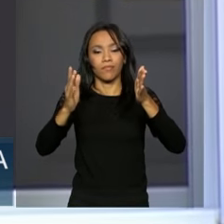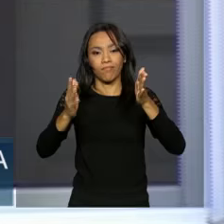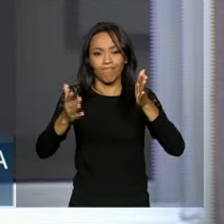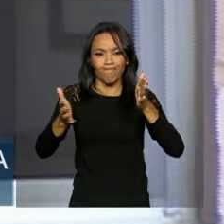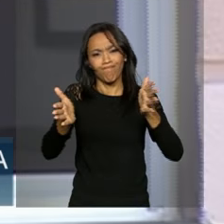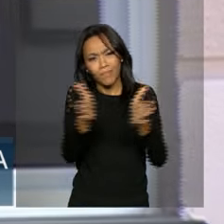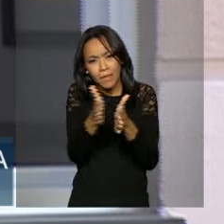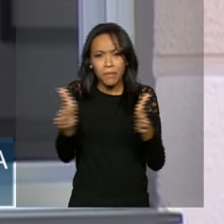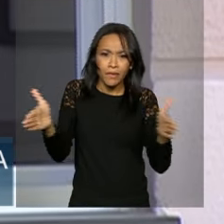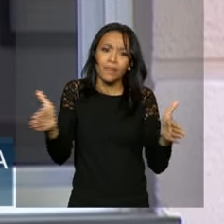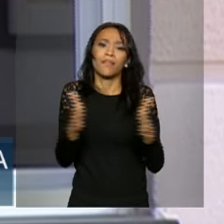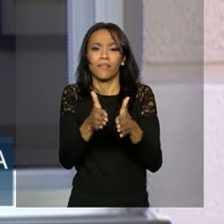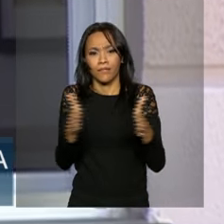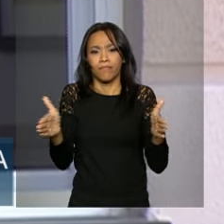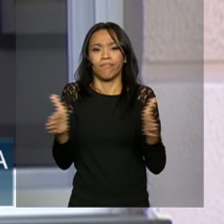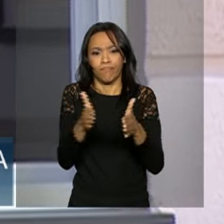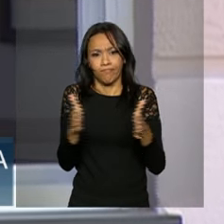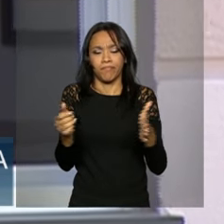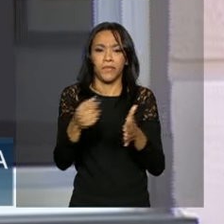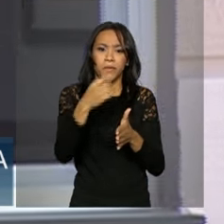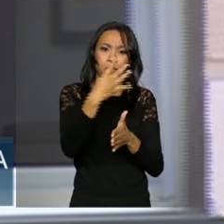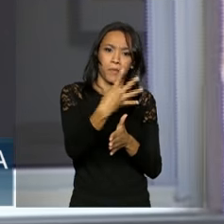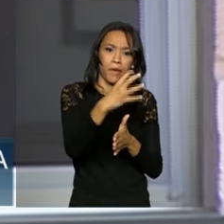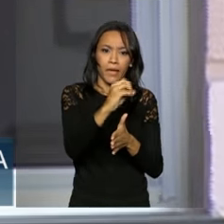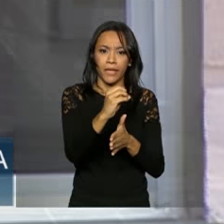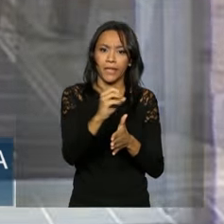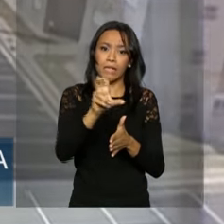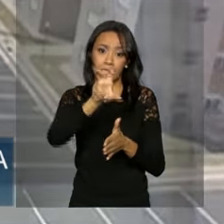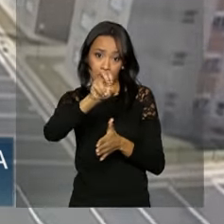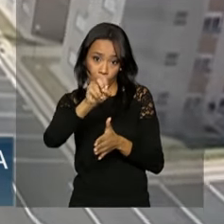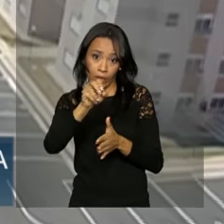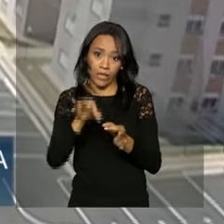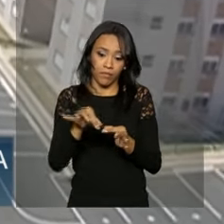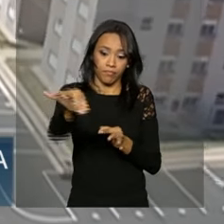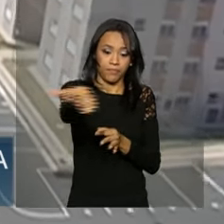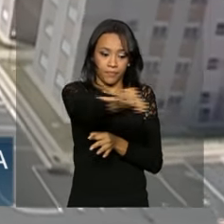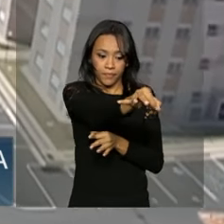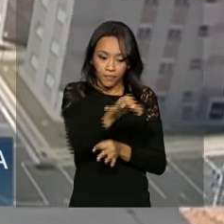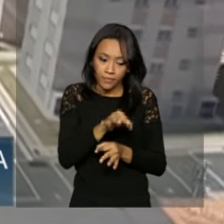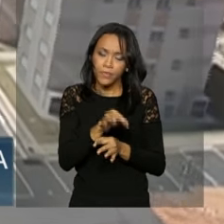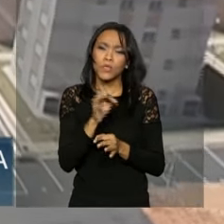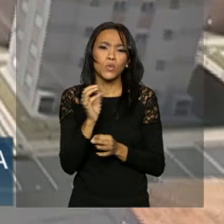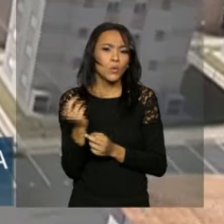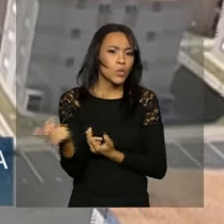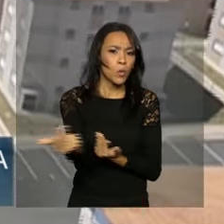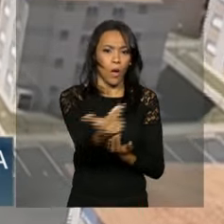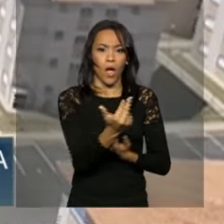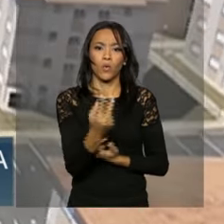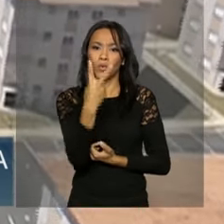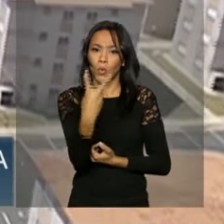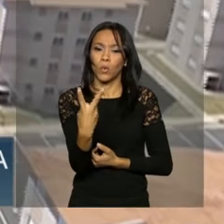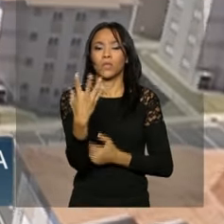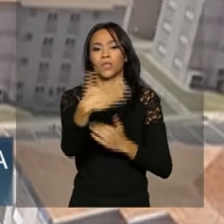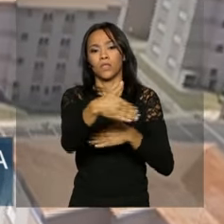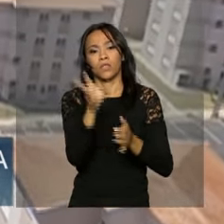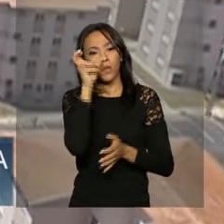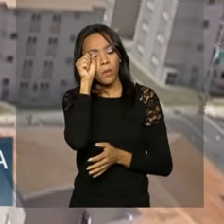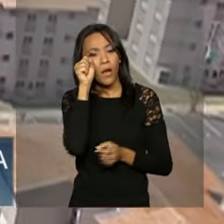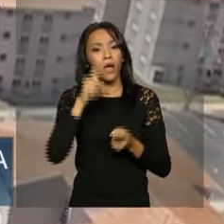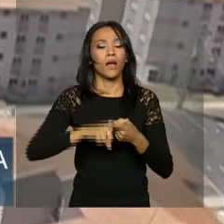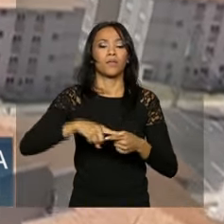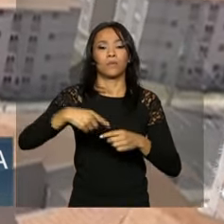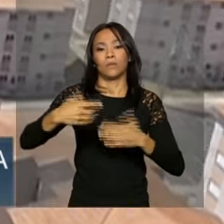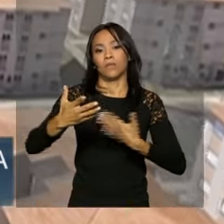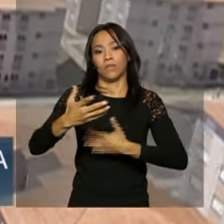aí de tamanho, né? A média de 40 a 50 metros quadrados, mas eles são padronizados. Todos têm dois quartos, sala, cozinha,